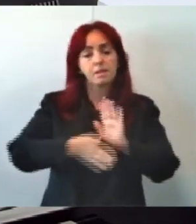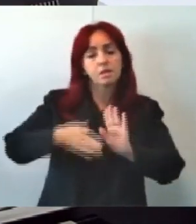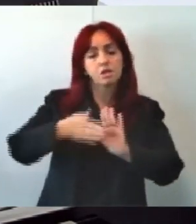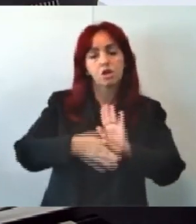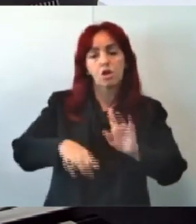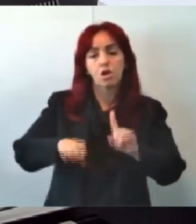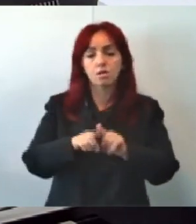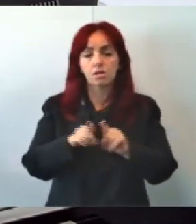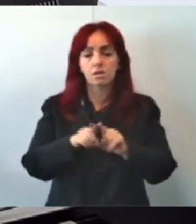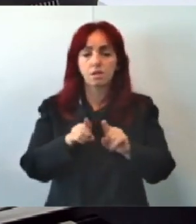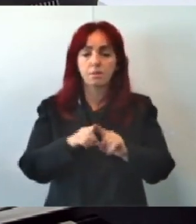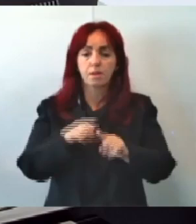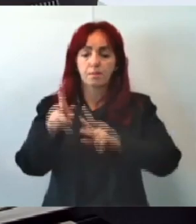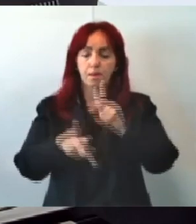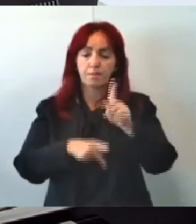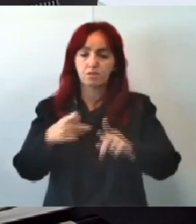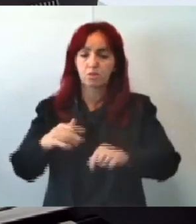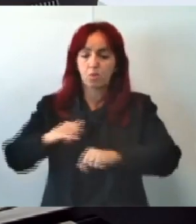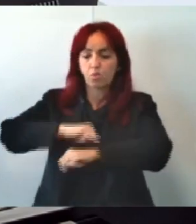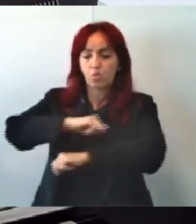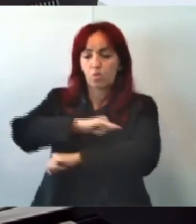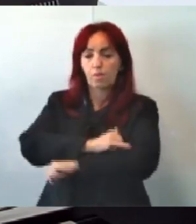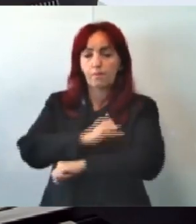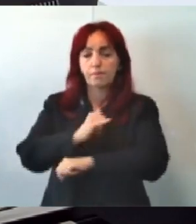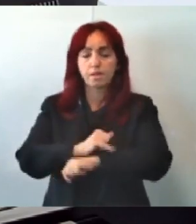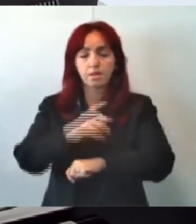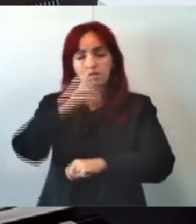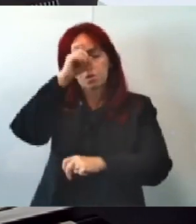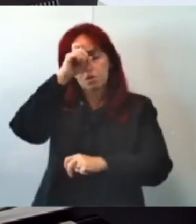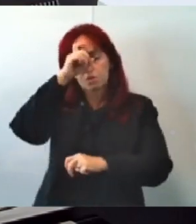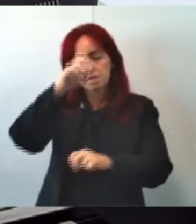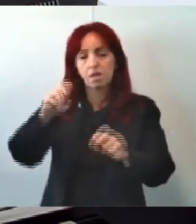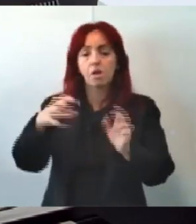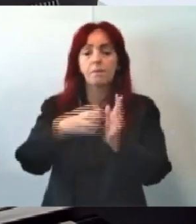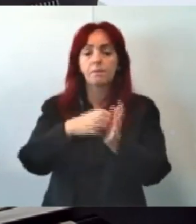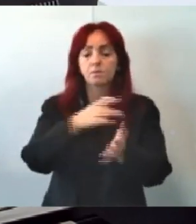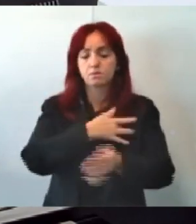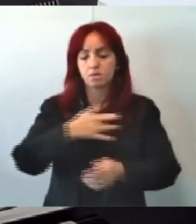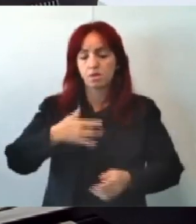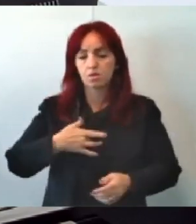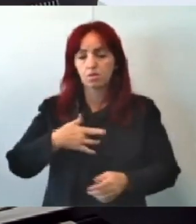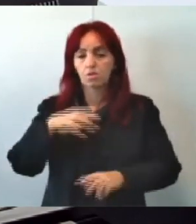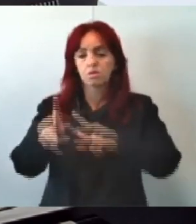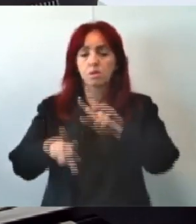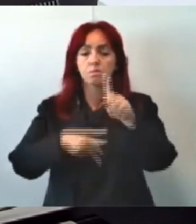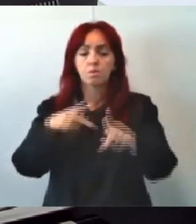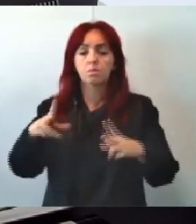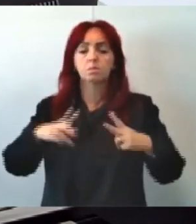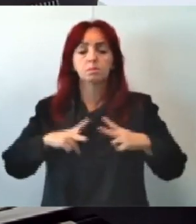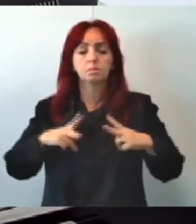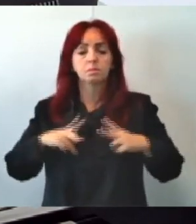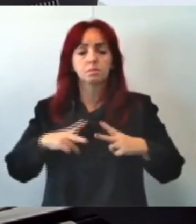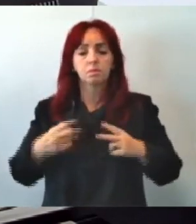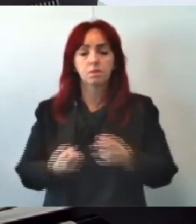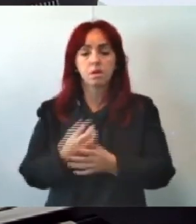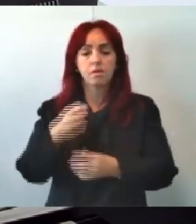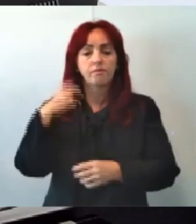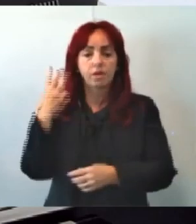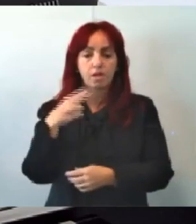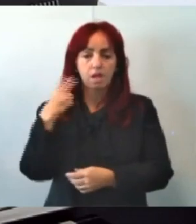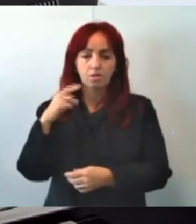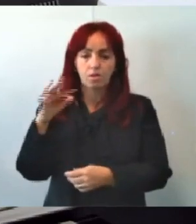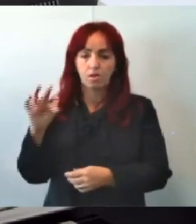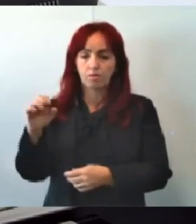obesos Hospitais Clínicas Postos Saúde Afins Públicos E privados Autoria Do vereador Fernando